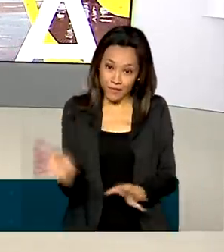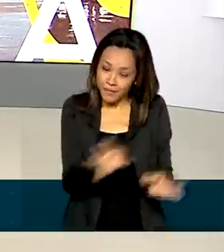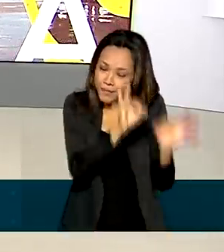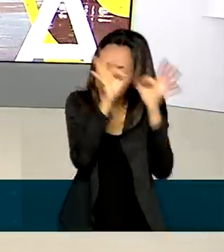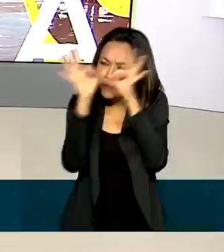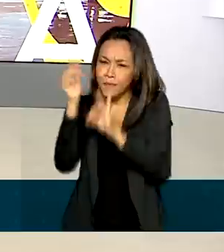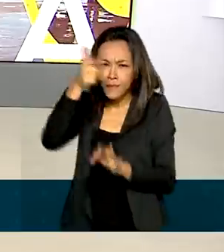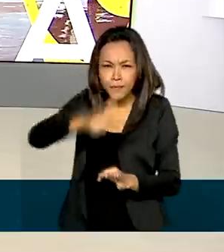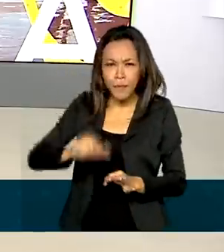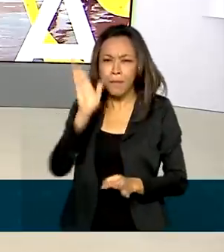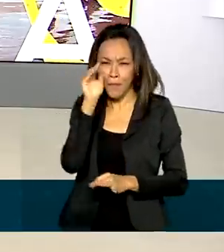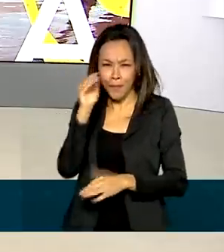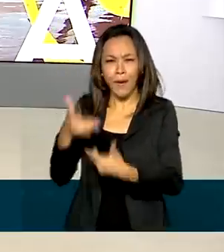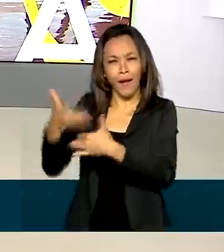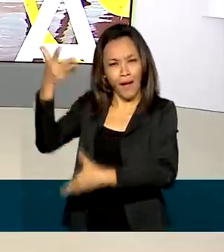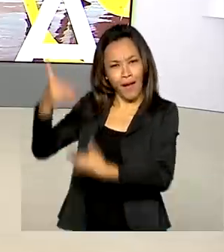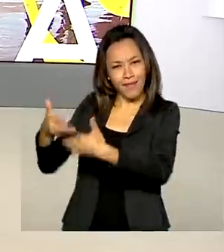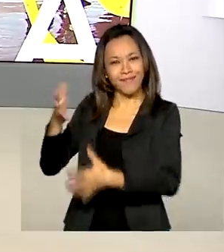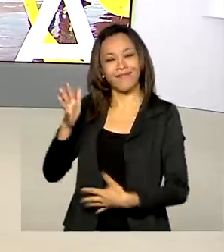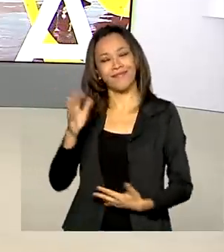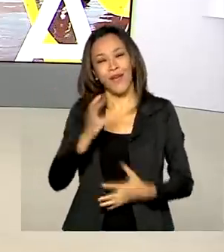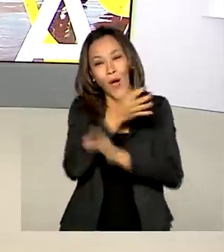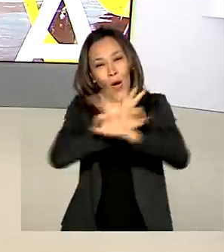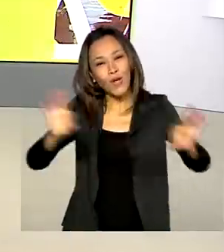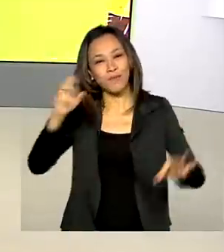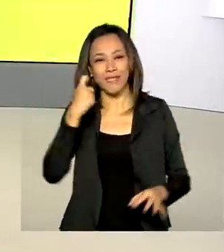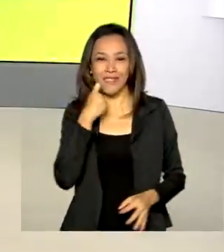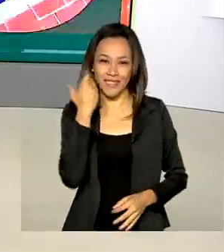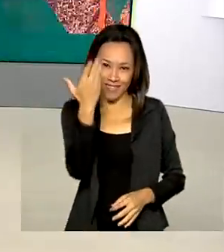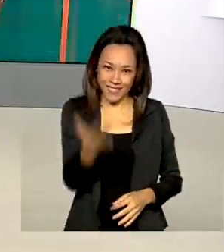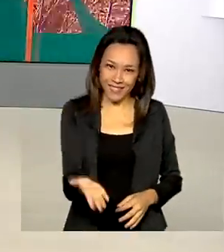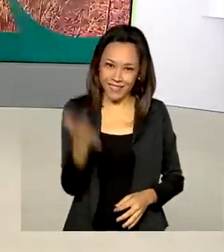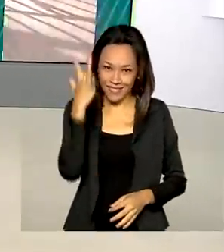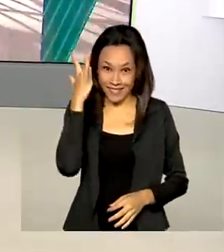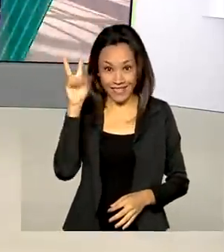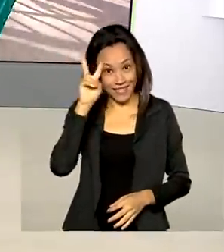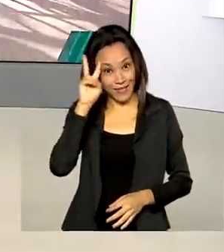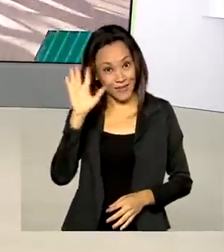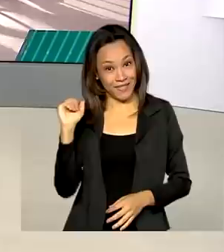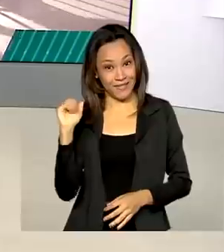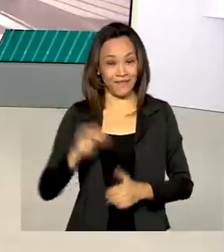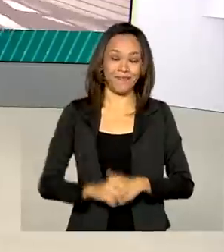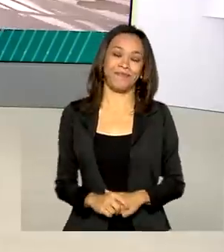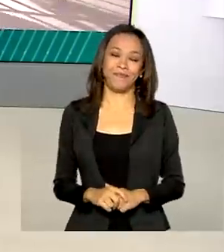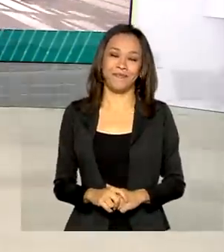hoje você confere em nossas redes sociais. Uma ótima sexta-feira para você e até segunda. Tchau, tchau.